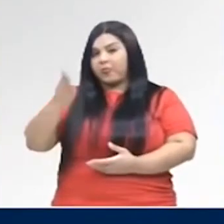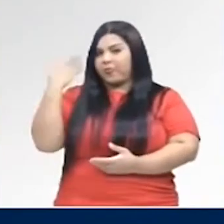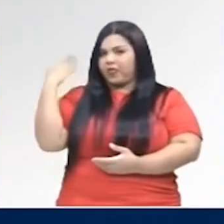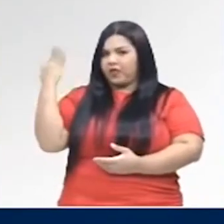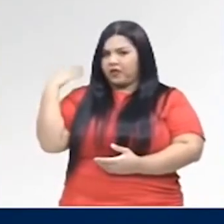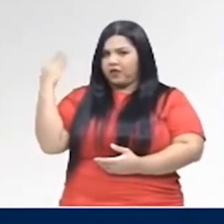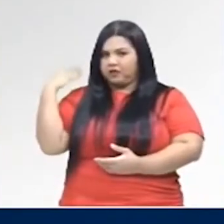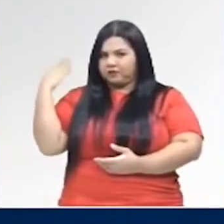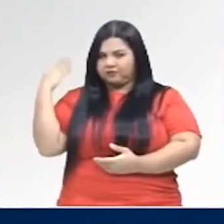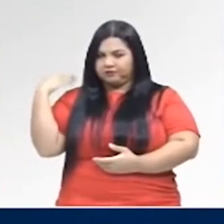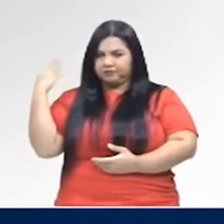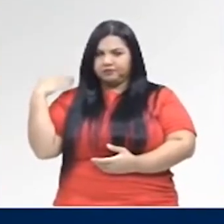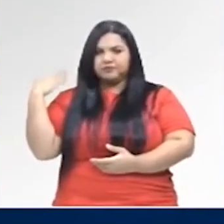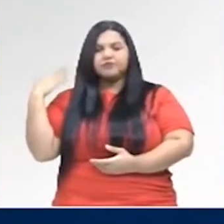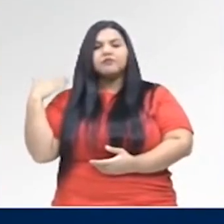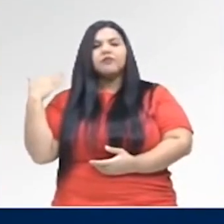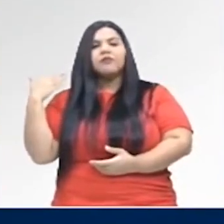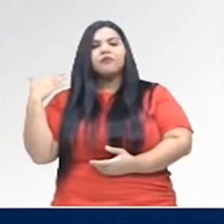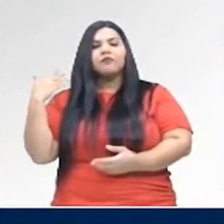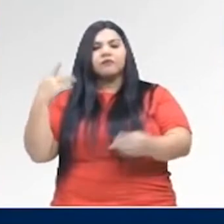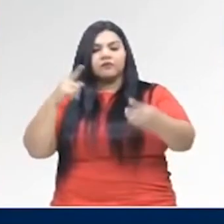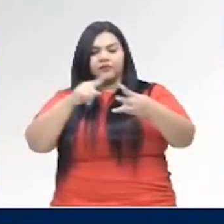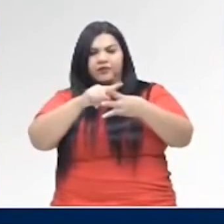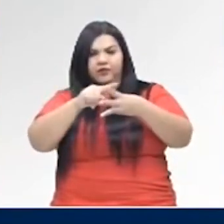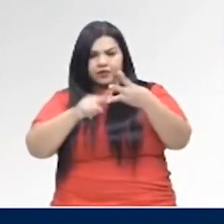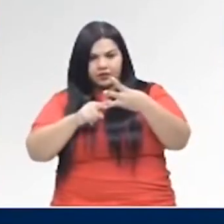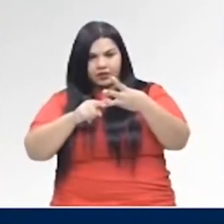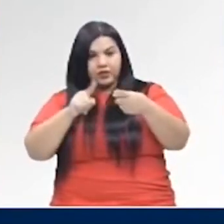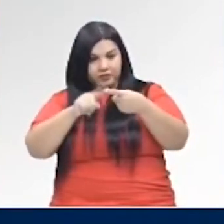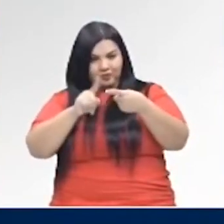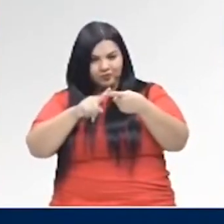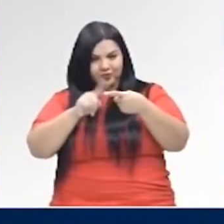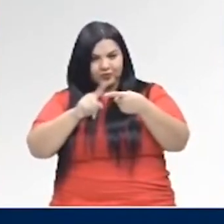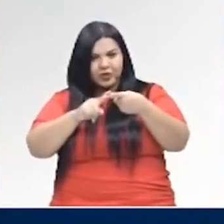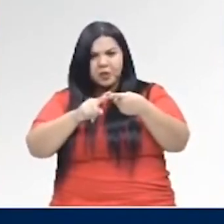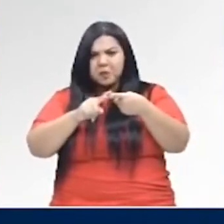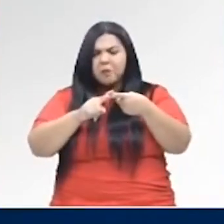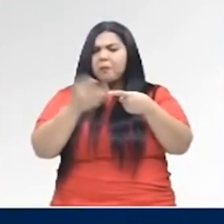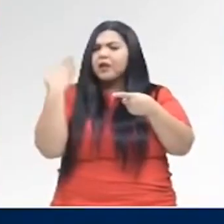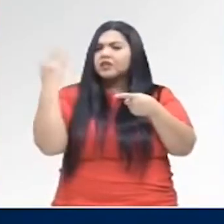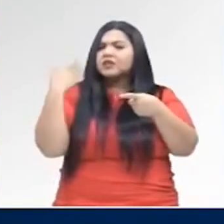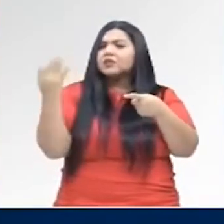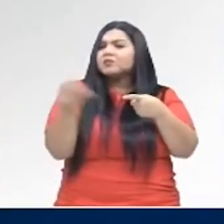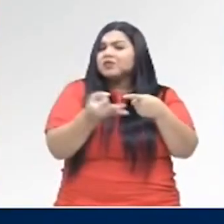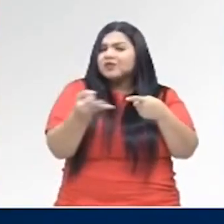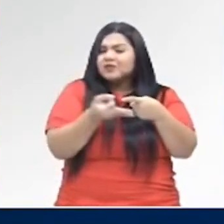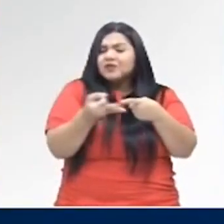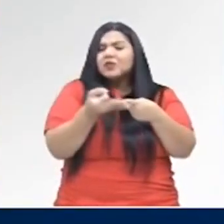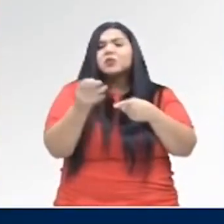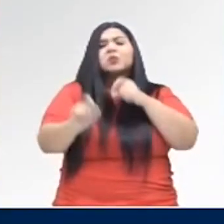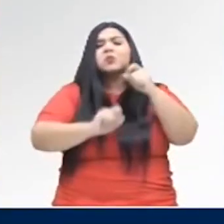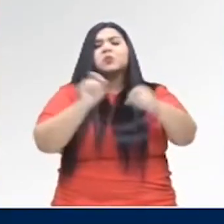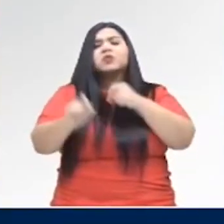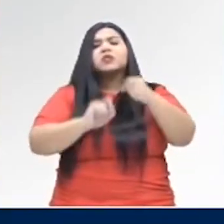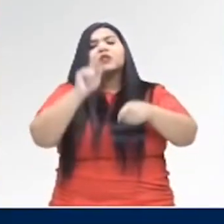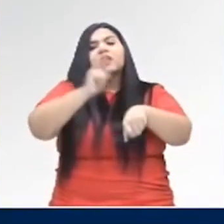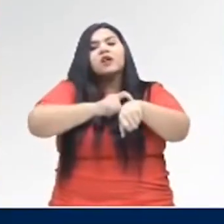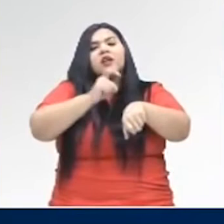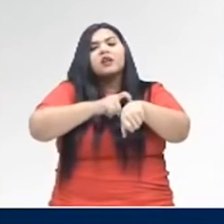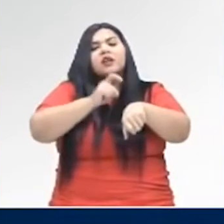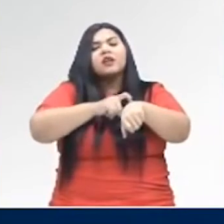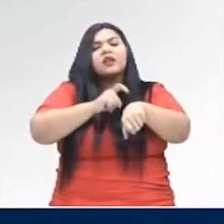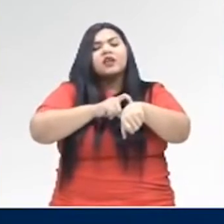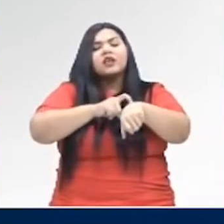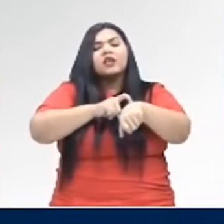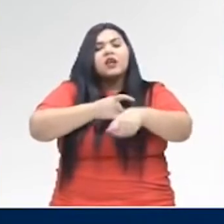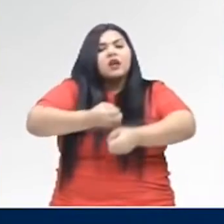Pretérito é o quê? Passado. Ele se divide em pretérito perfeito. O que é o pretérito perfeito? É o tempo que vai